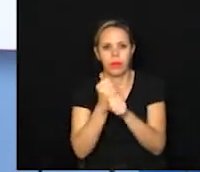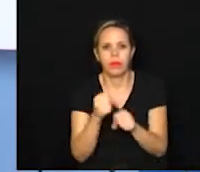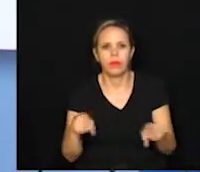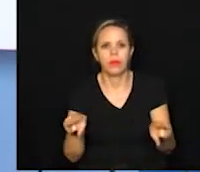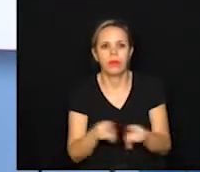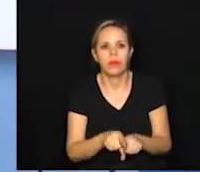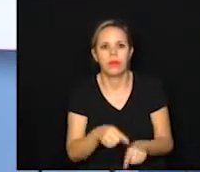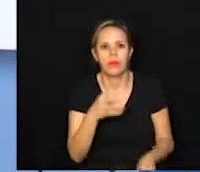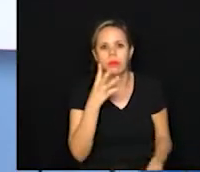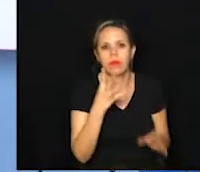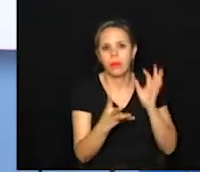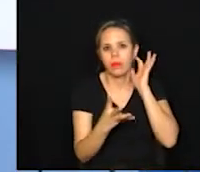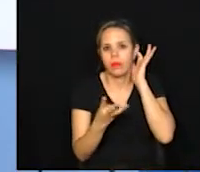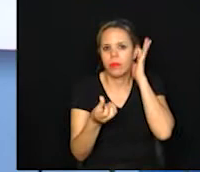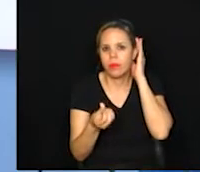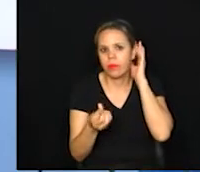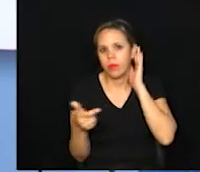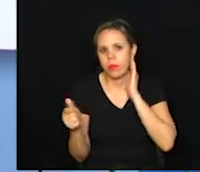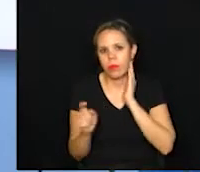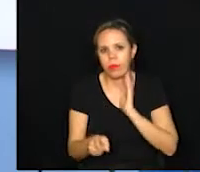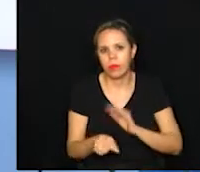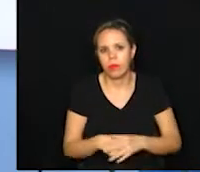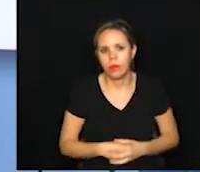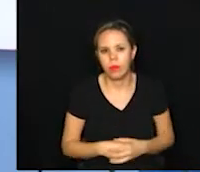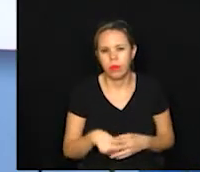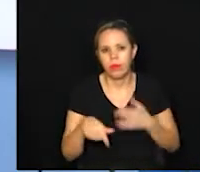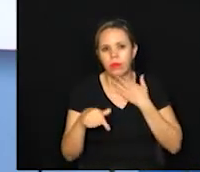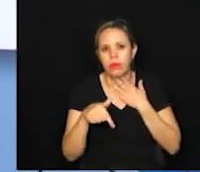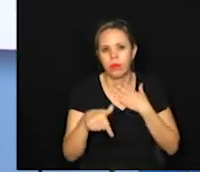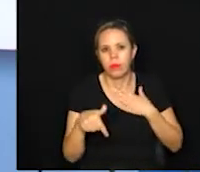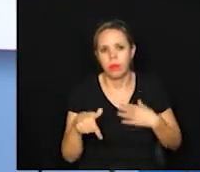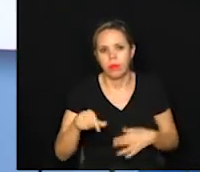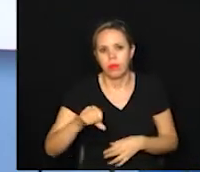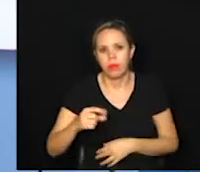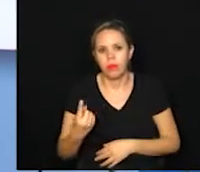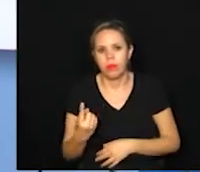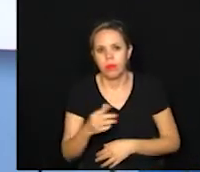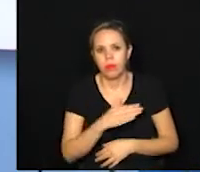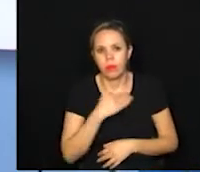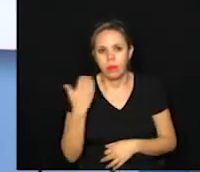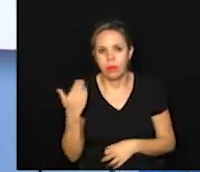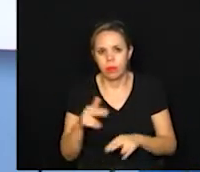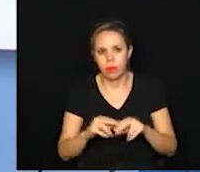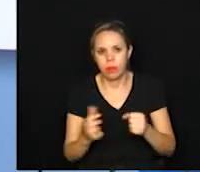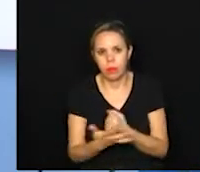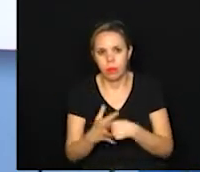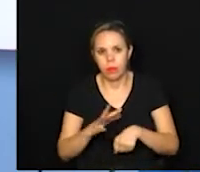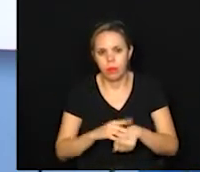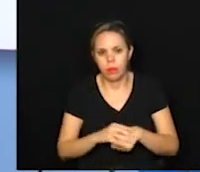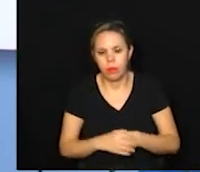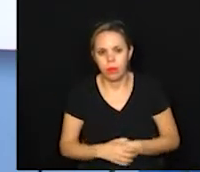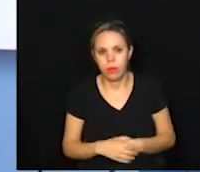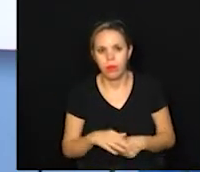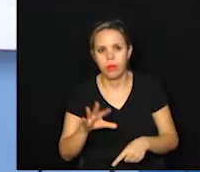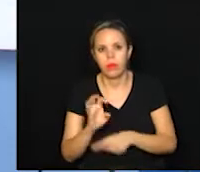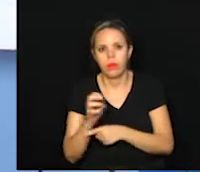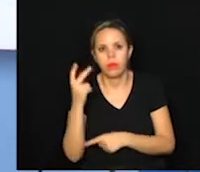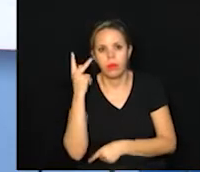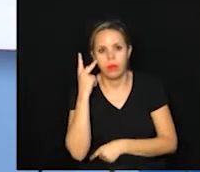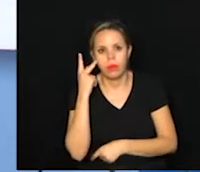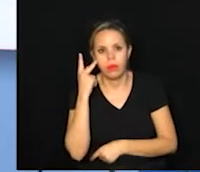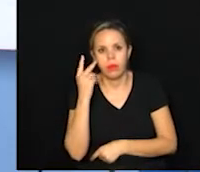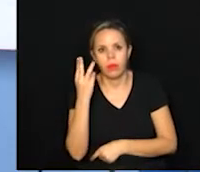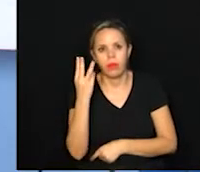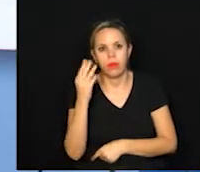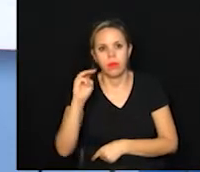462 mil 791 óbitos devido à doença. No estado de São Paulo, são